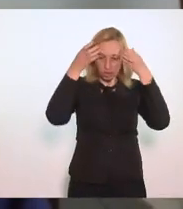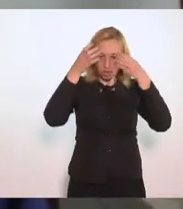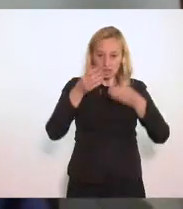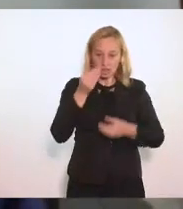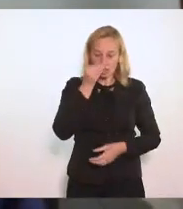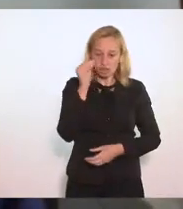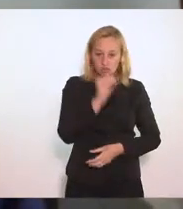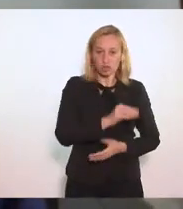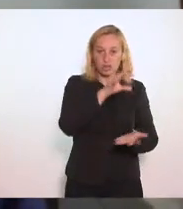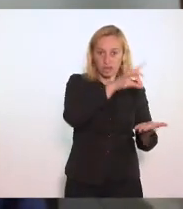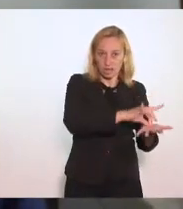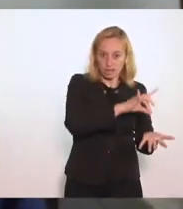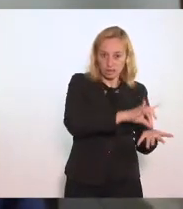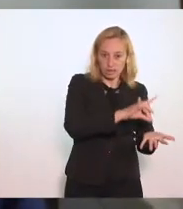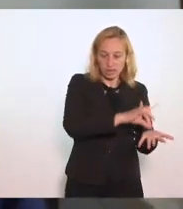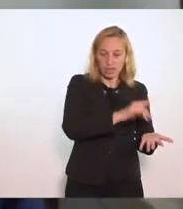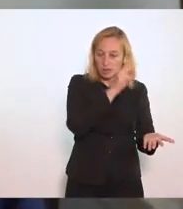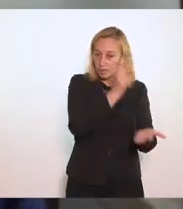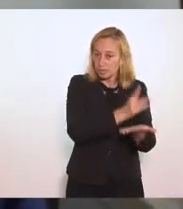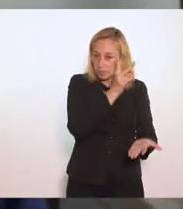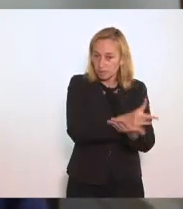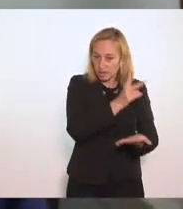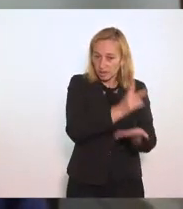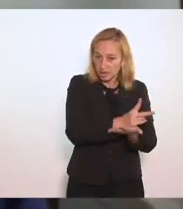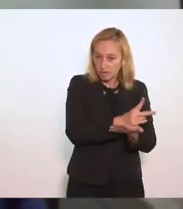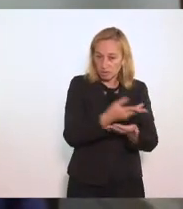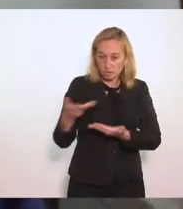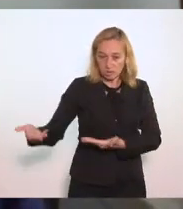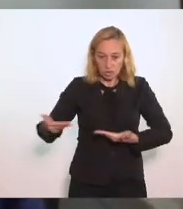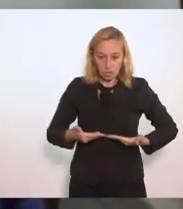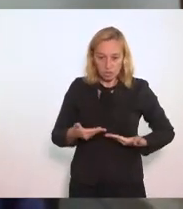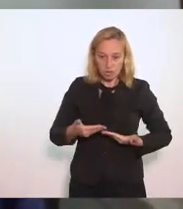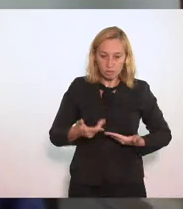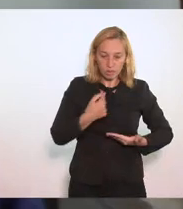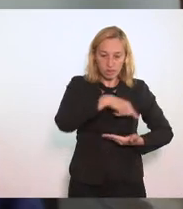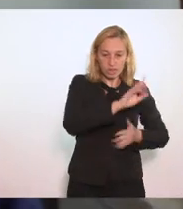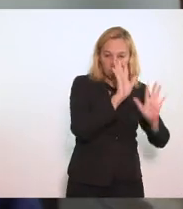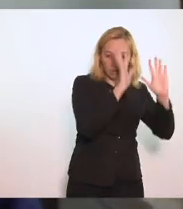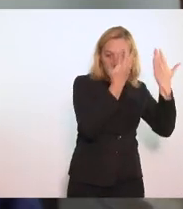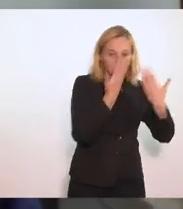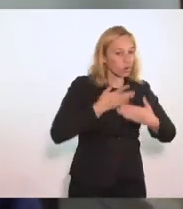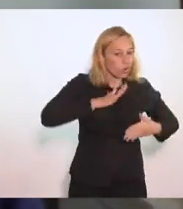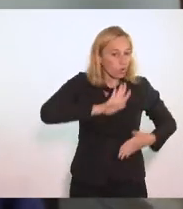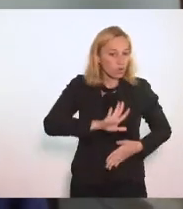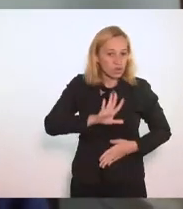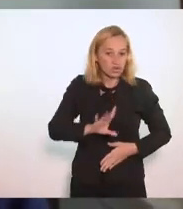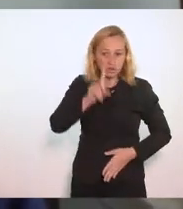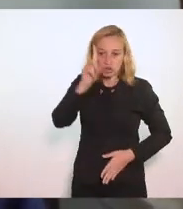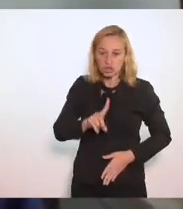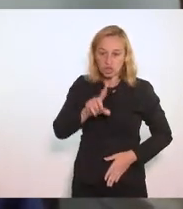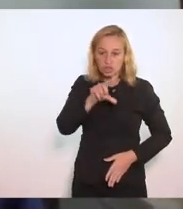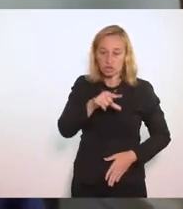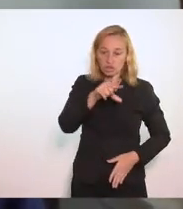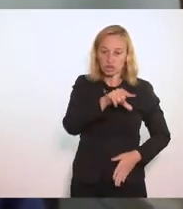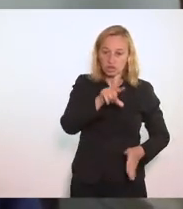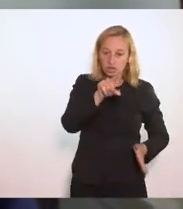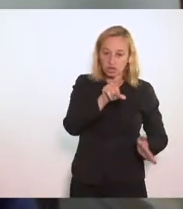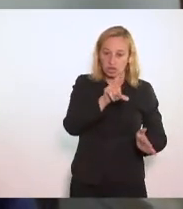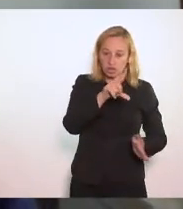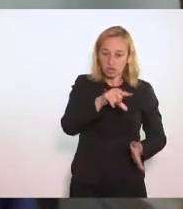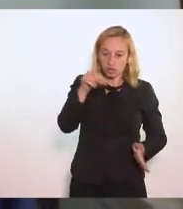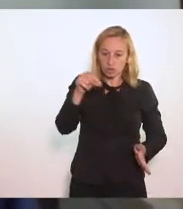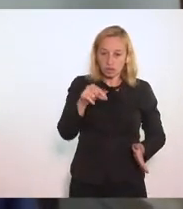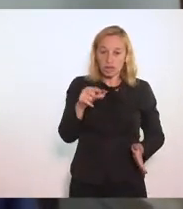ignoram A realidade Mesmo sem convite Para o baile Não gostam De ter seus direitos Tolidos Como